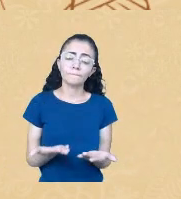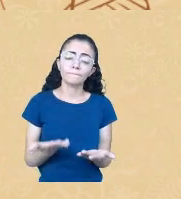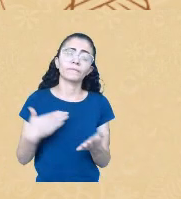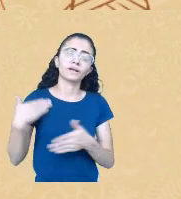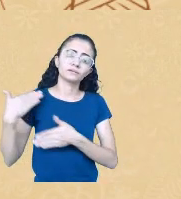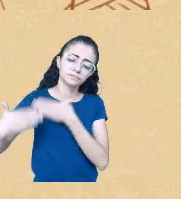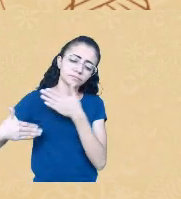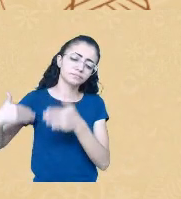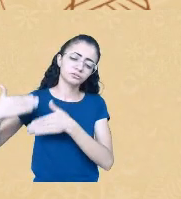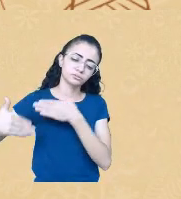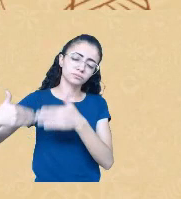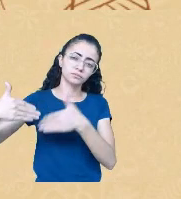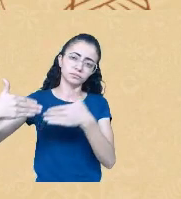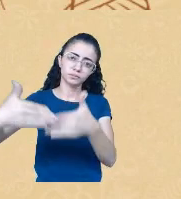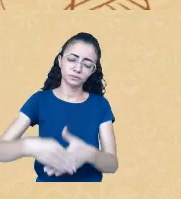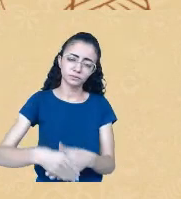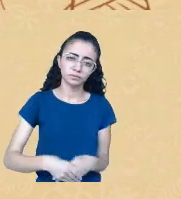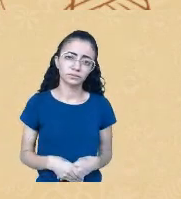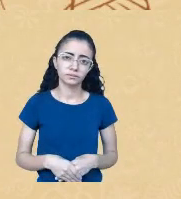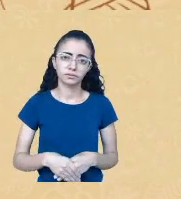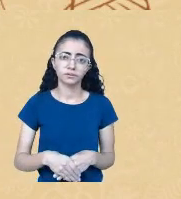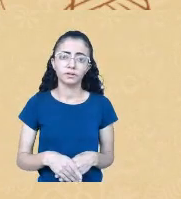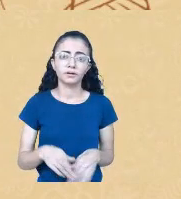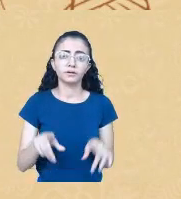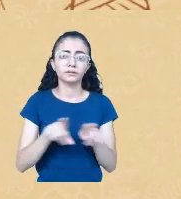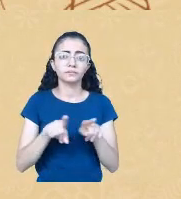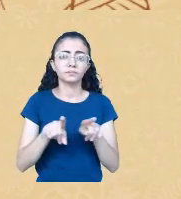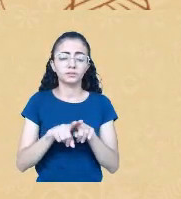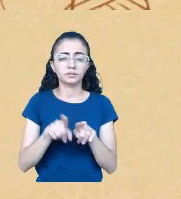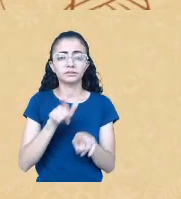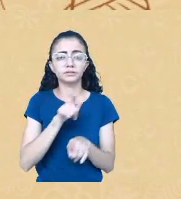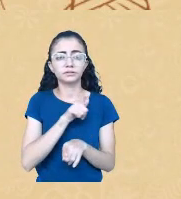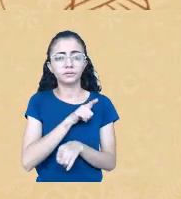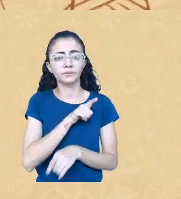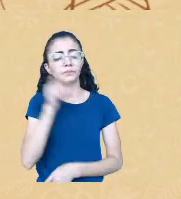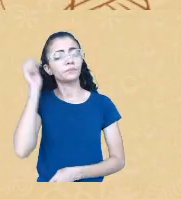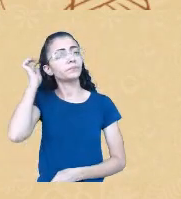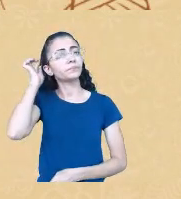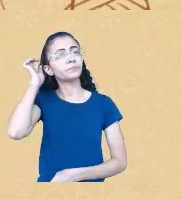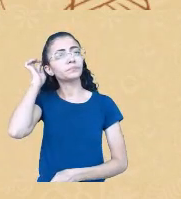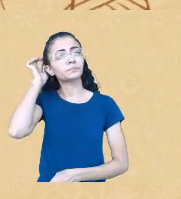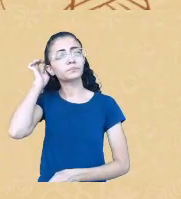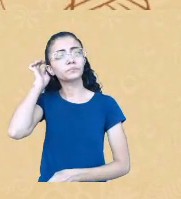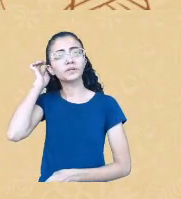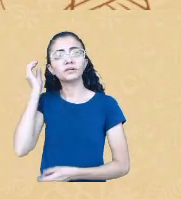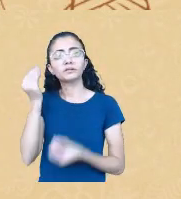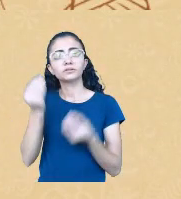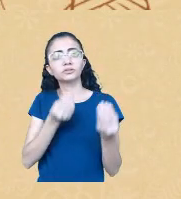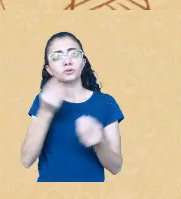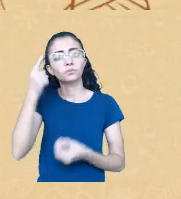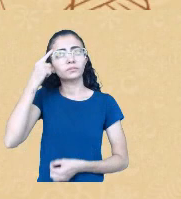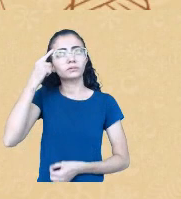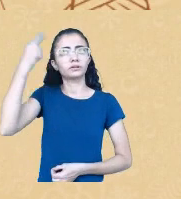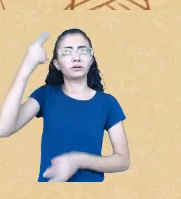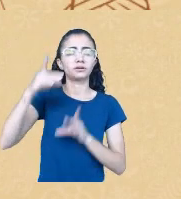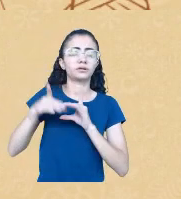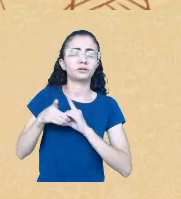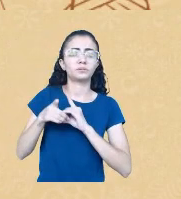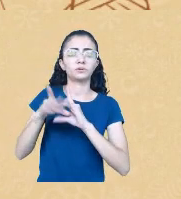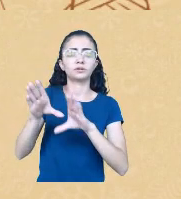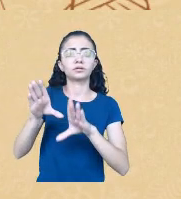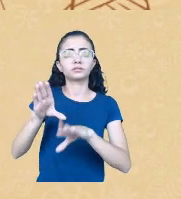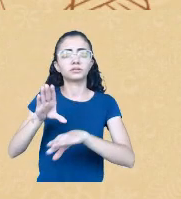uma das narrativas responsáveis por essa ideia de democracia racial, que já é muito discutida